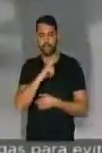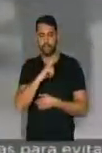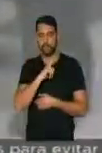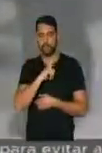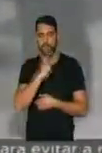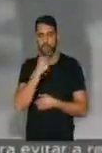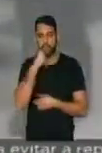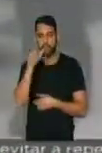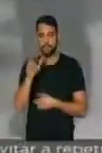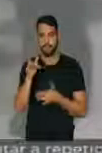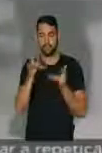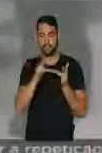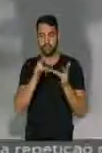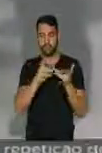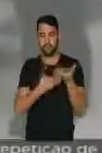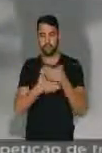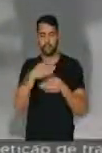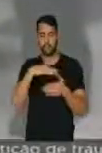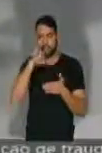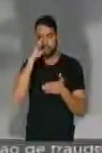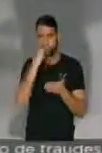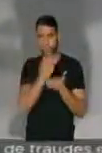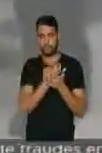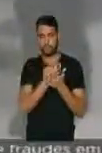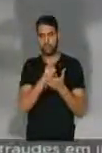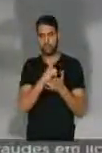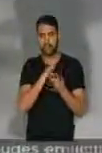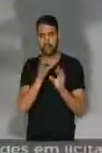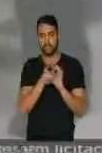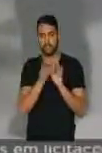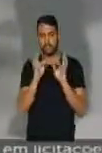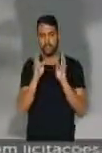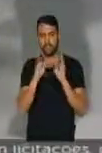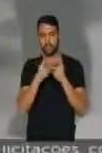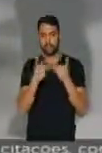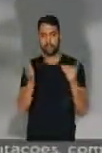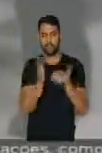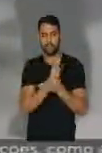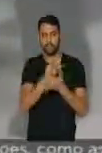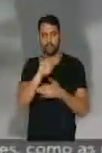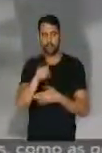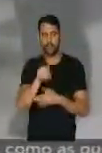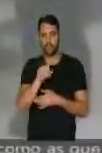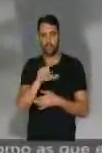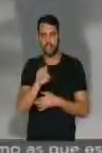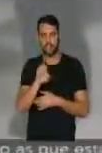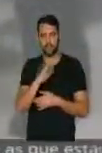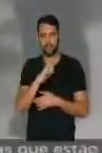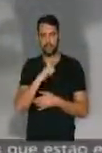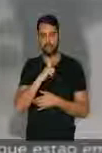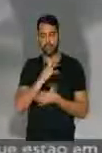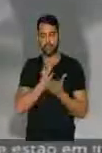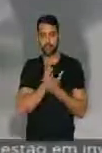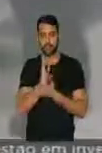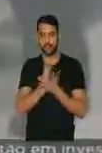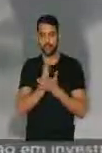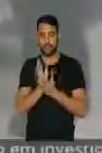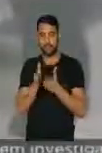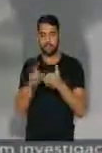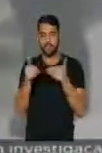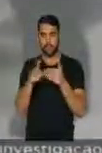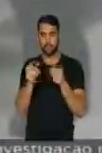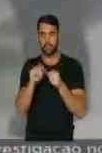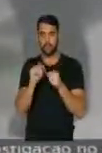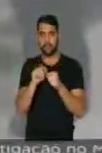homem interlocutor de íntima confiança, para se livrar totalmente do Joesley, para aquele chato pidão